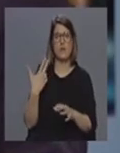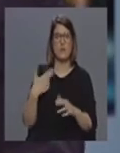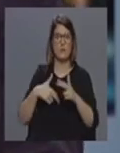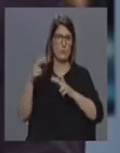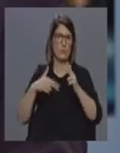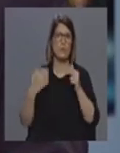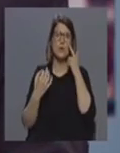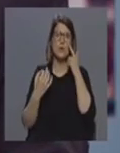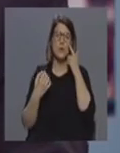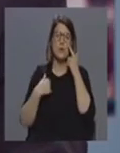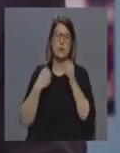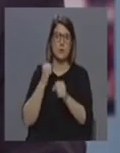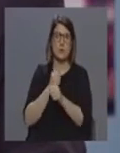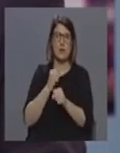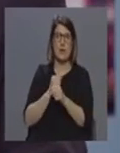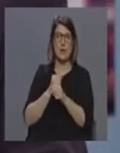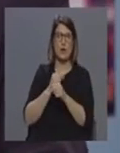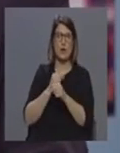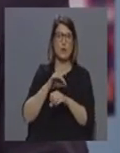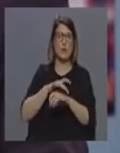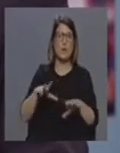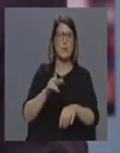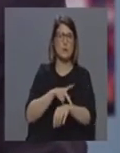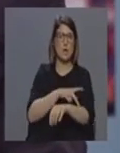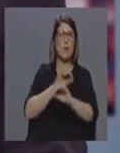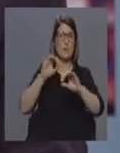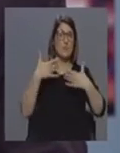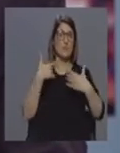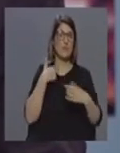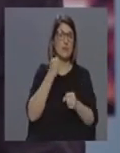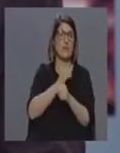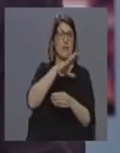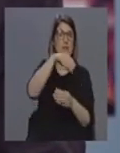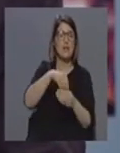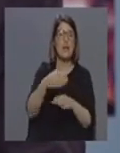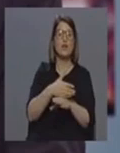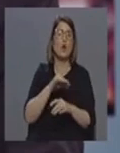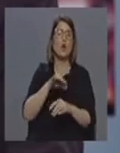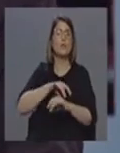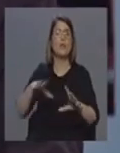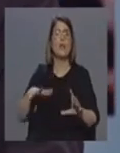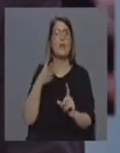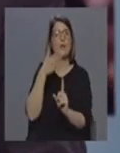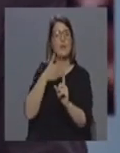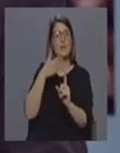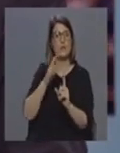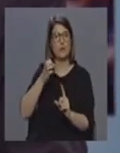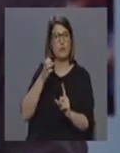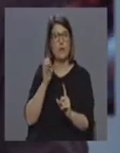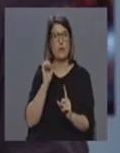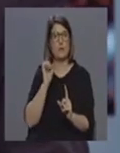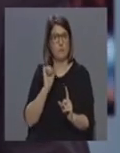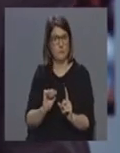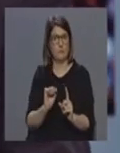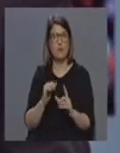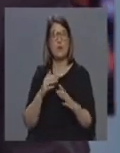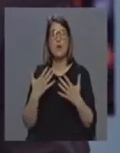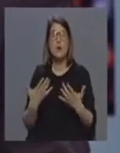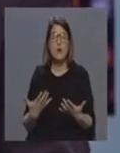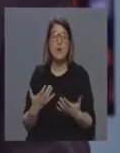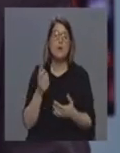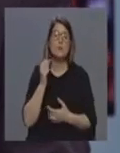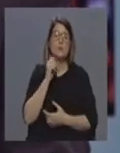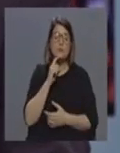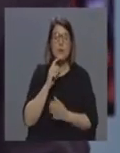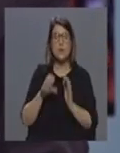existi funções no início deste hospital de Ponta Delgada e na altura era um hospital de referência a nível regional e agora se calhar temos